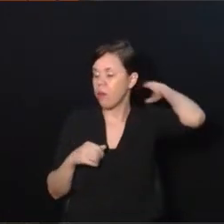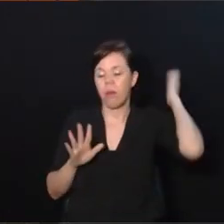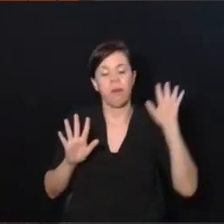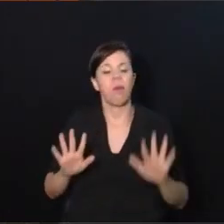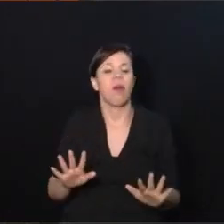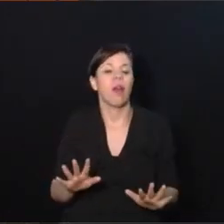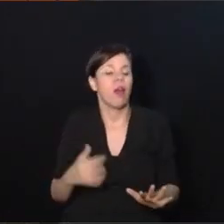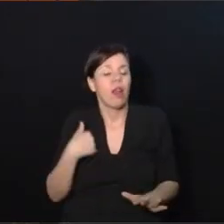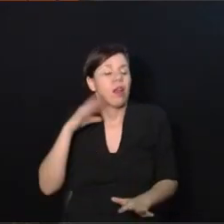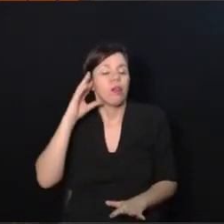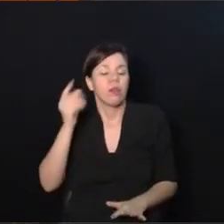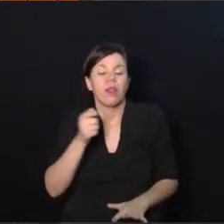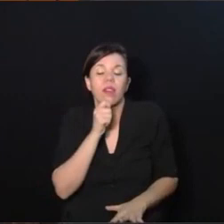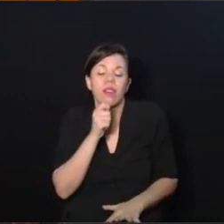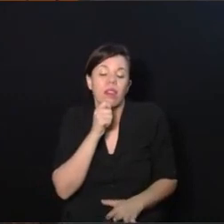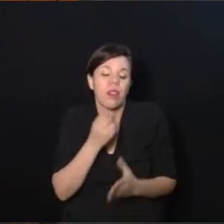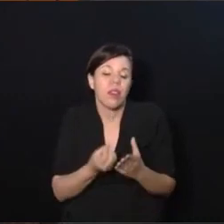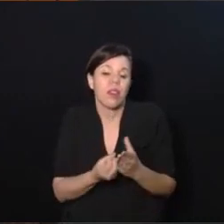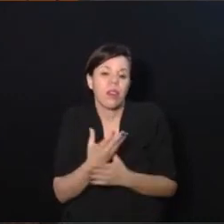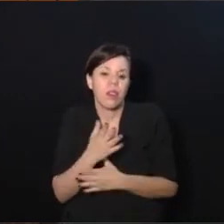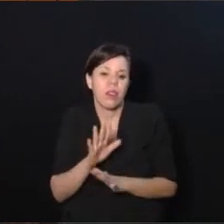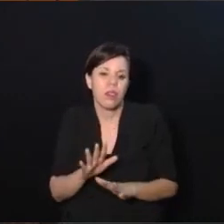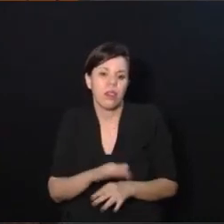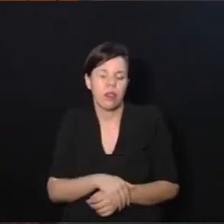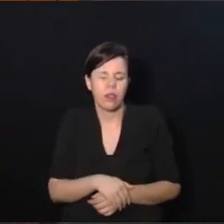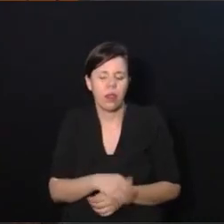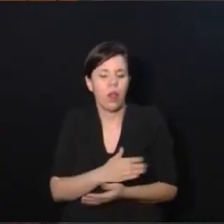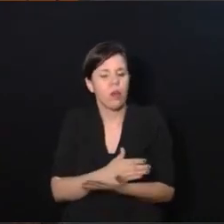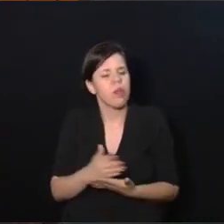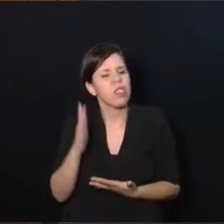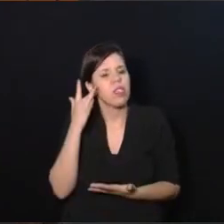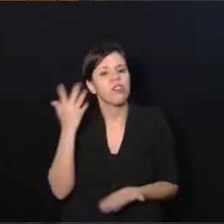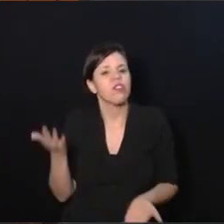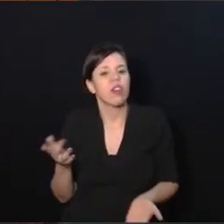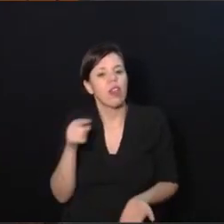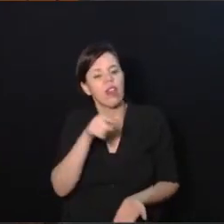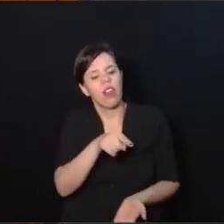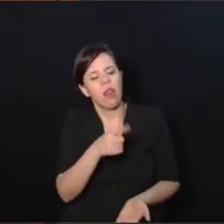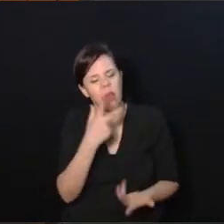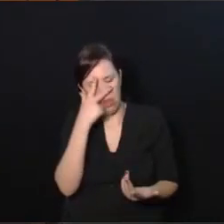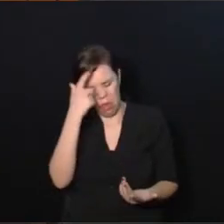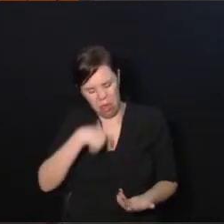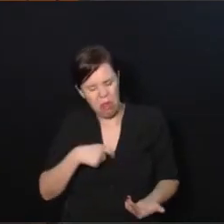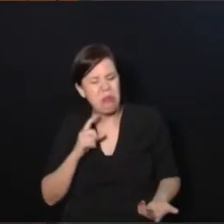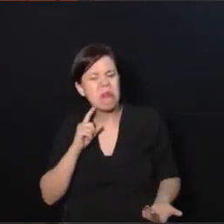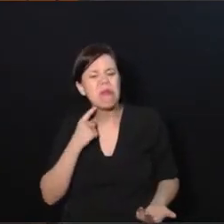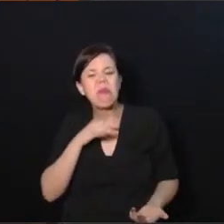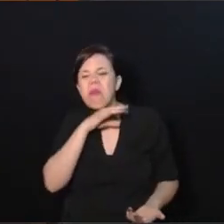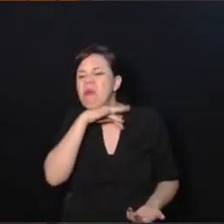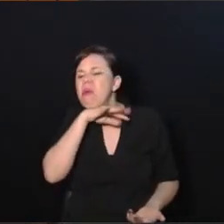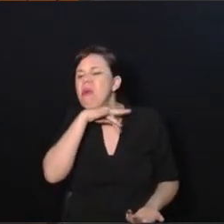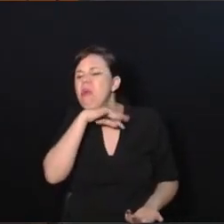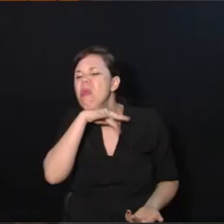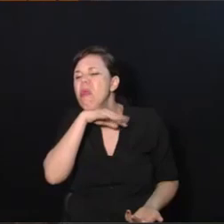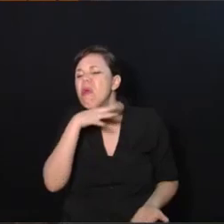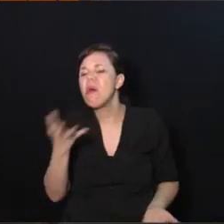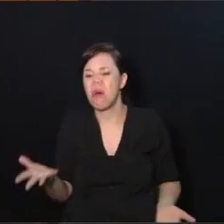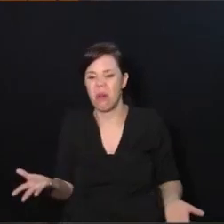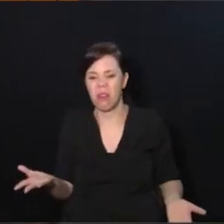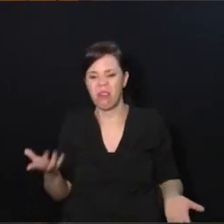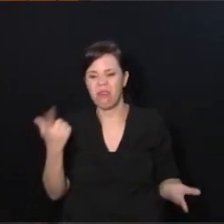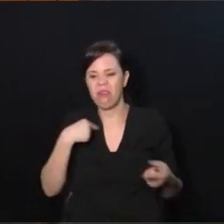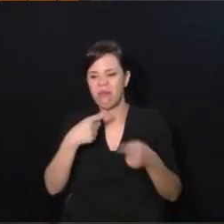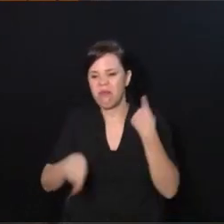entende ainda o suficiente, mas ela começa a achar que ela é um lixo, que ela não serve do jeito que ela é,